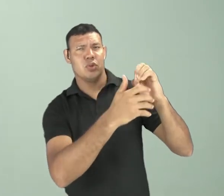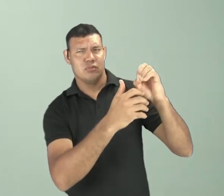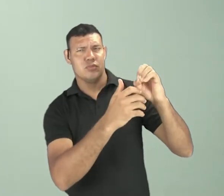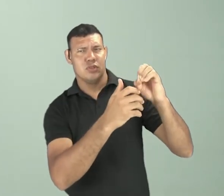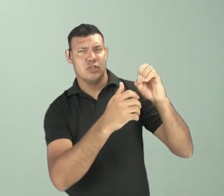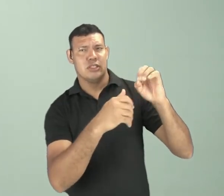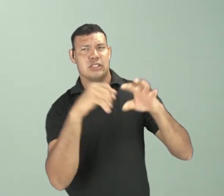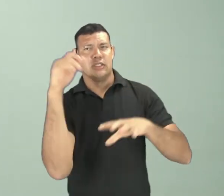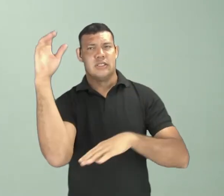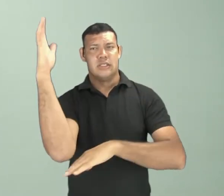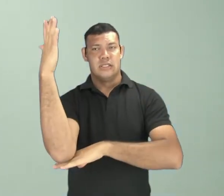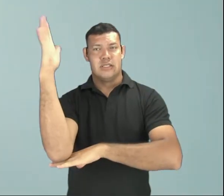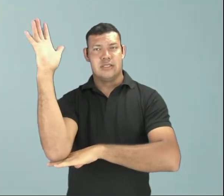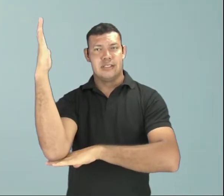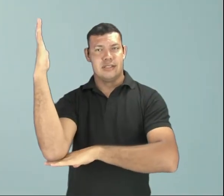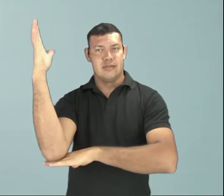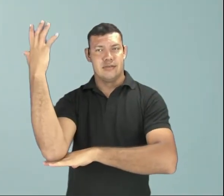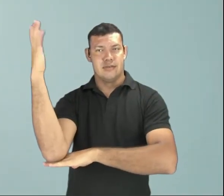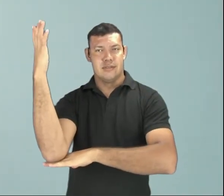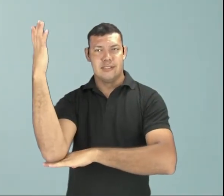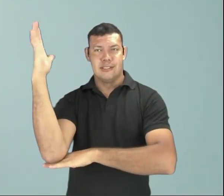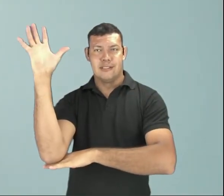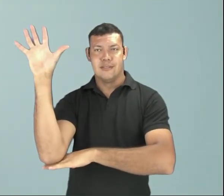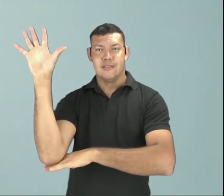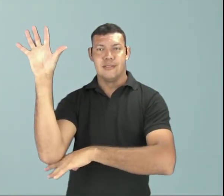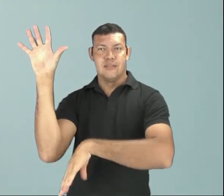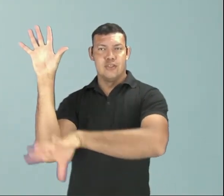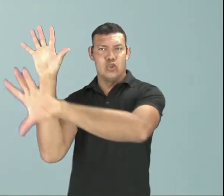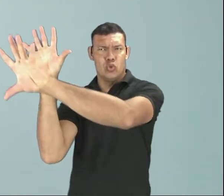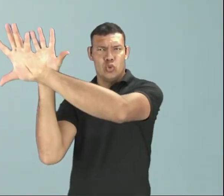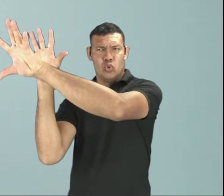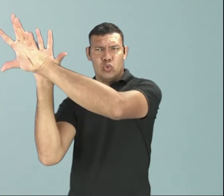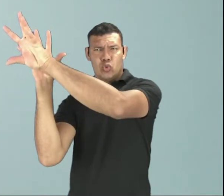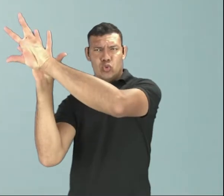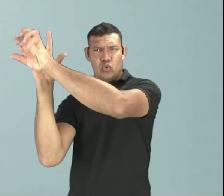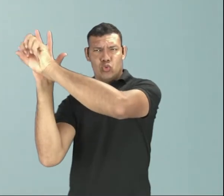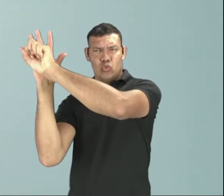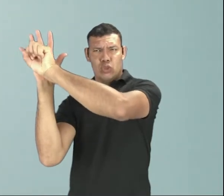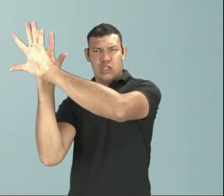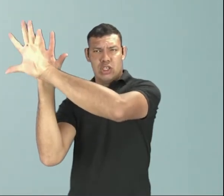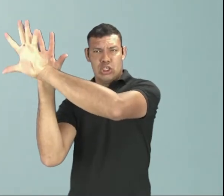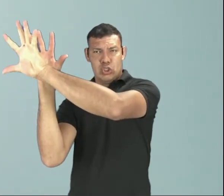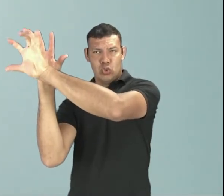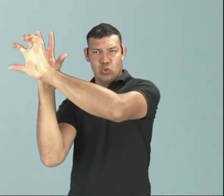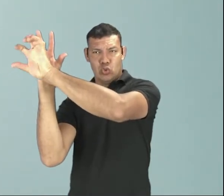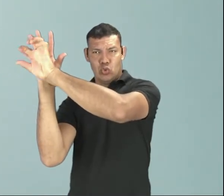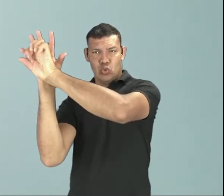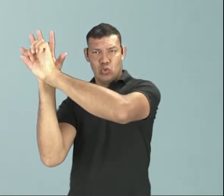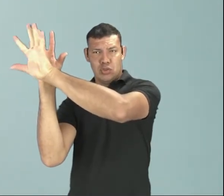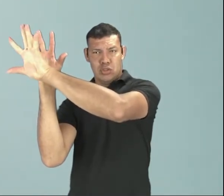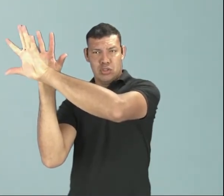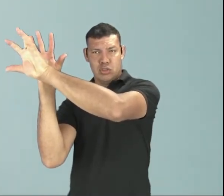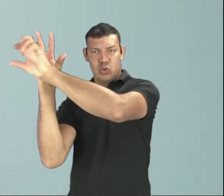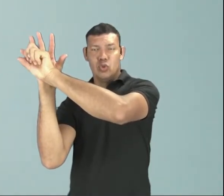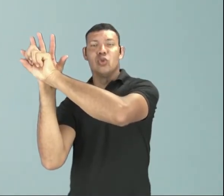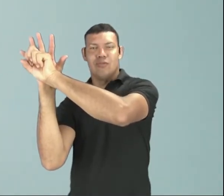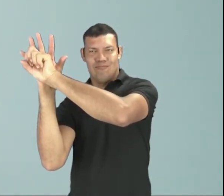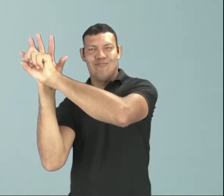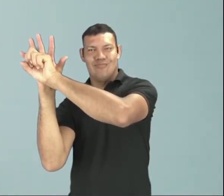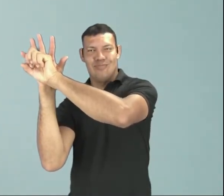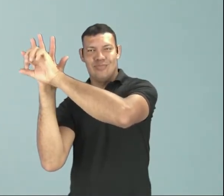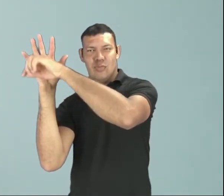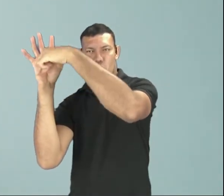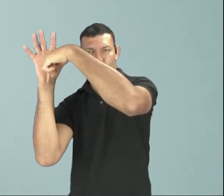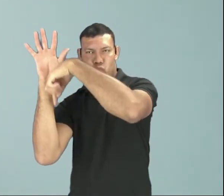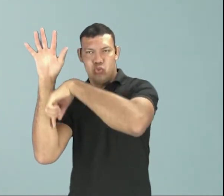fotossintetizantes no processo de fotossíntese. Então, o que acontece, pessoal? Existem alguns seres em